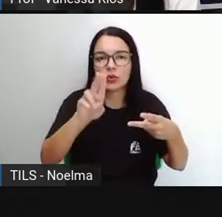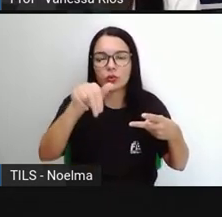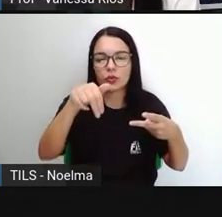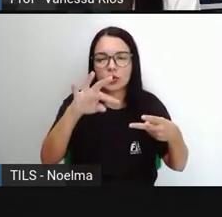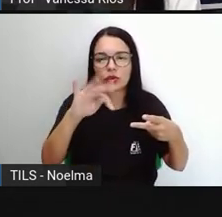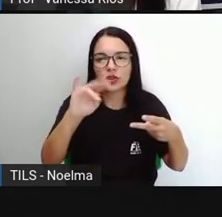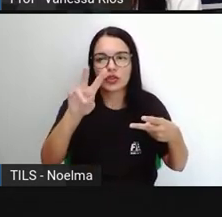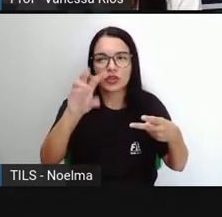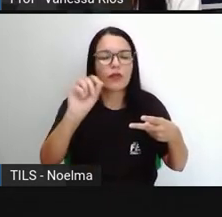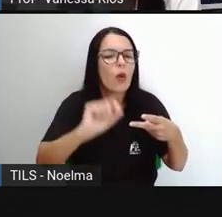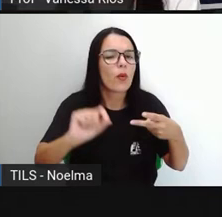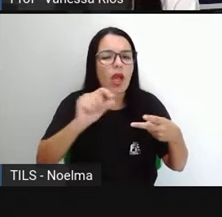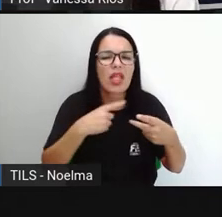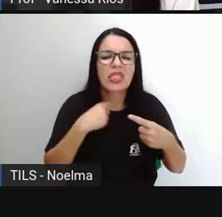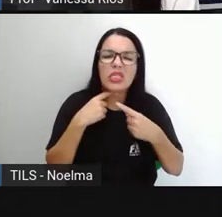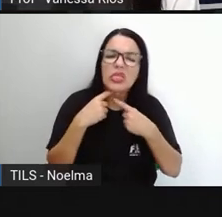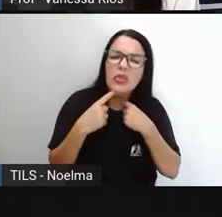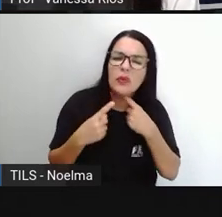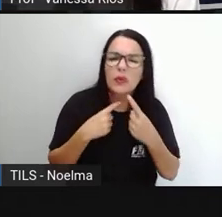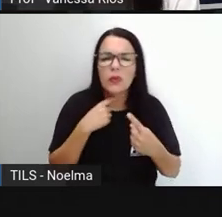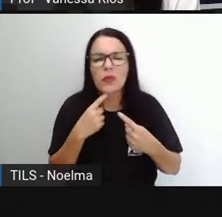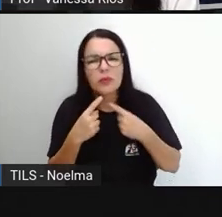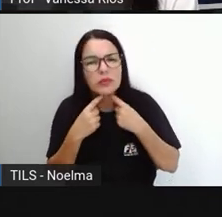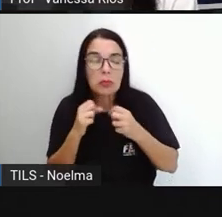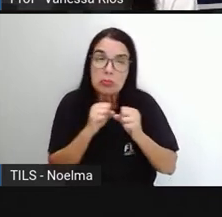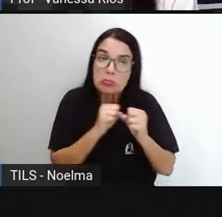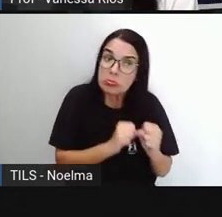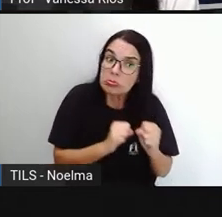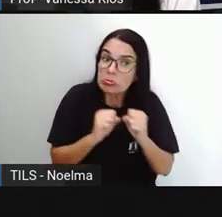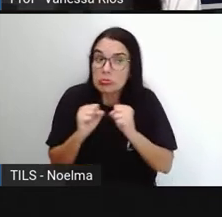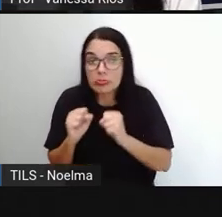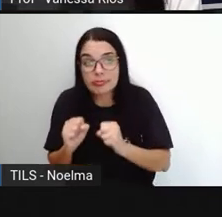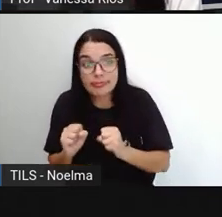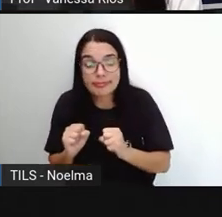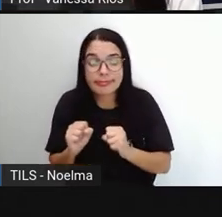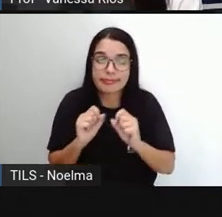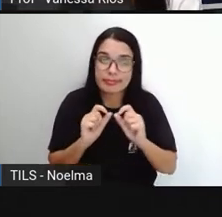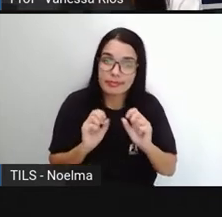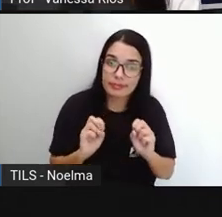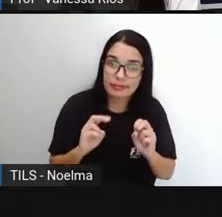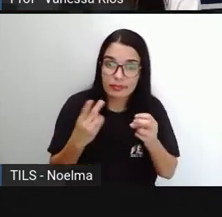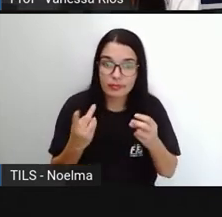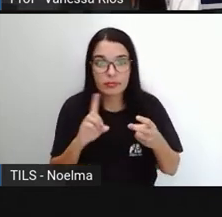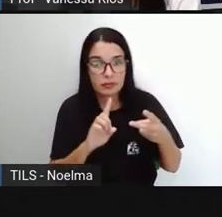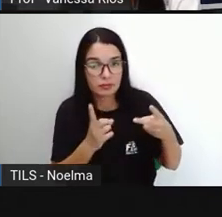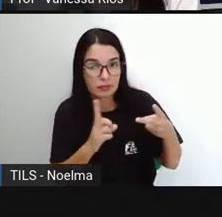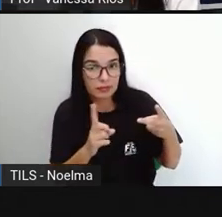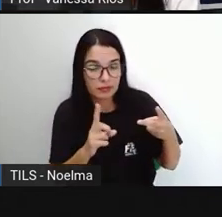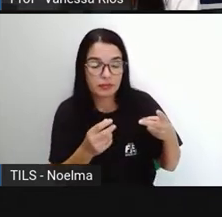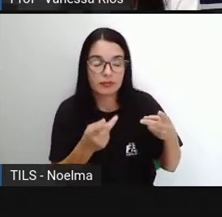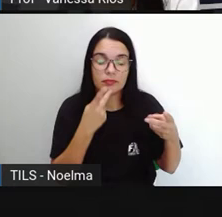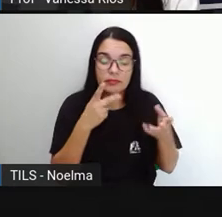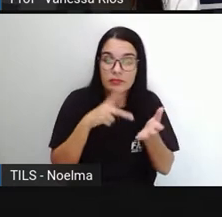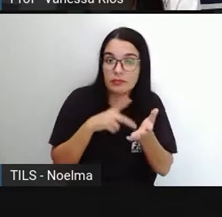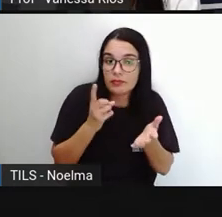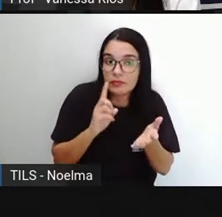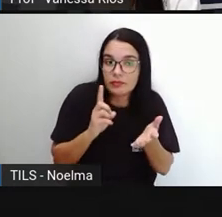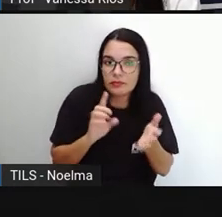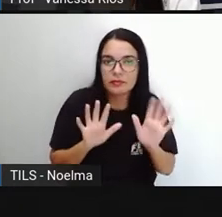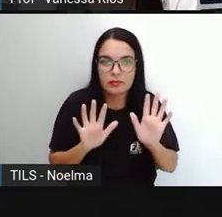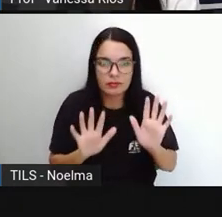que expressa suposição, expressa possibilidade ou dúvida para um fato que não é dado como real